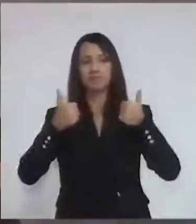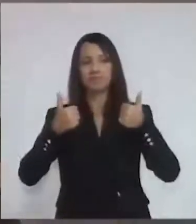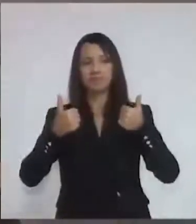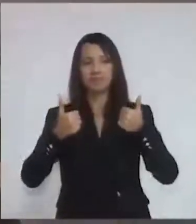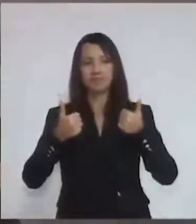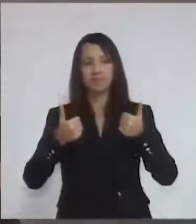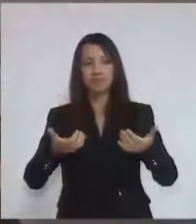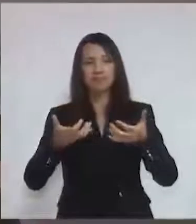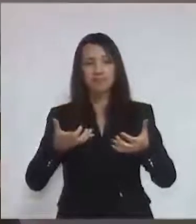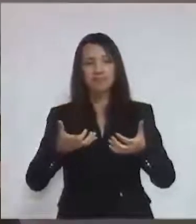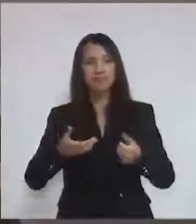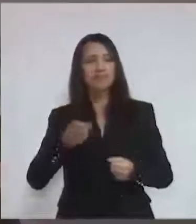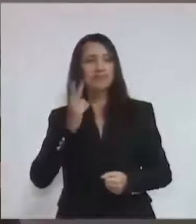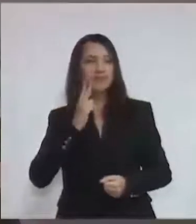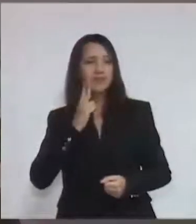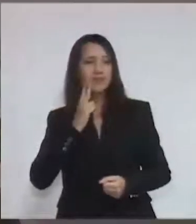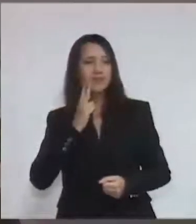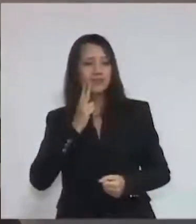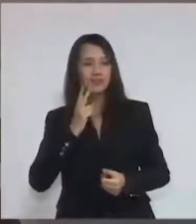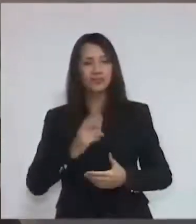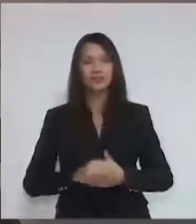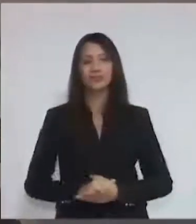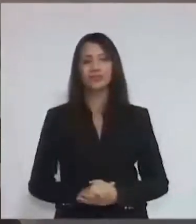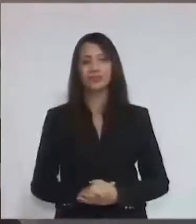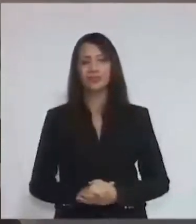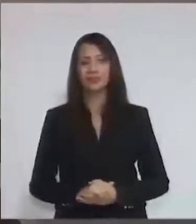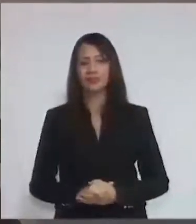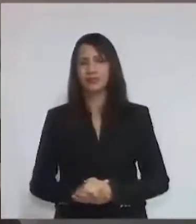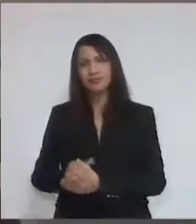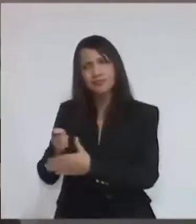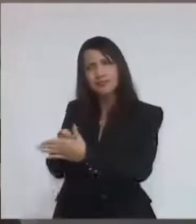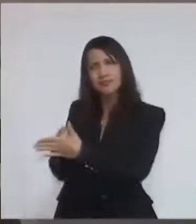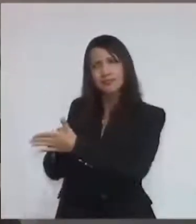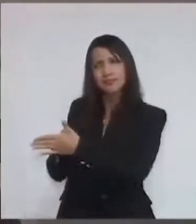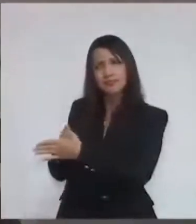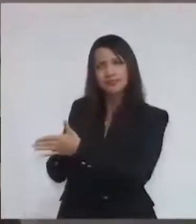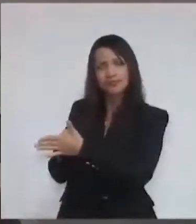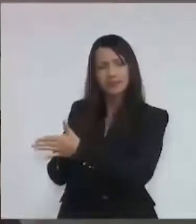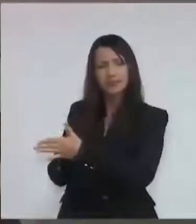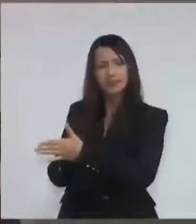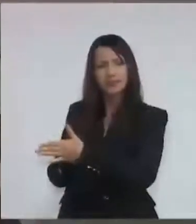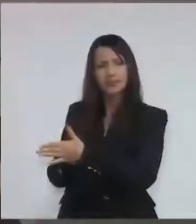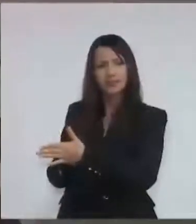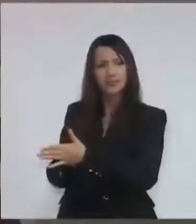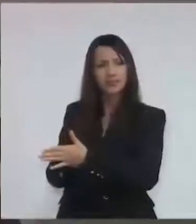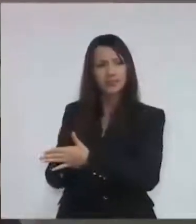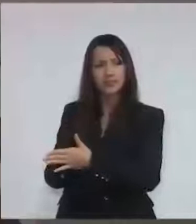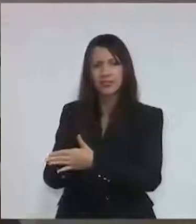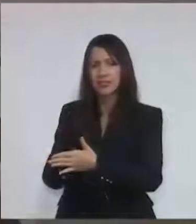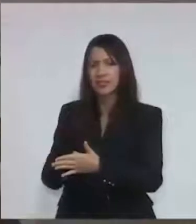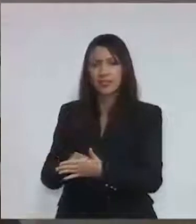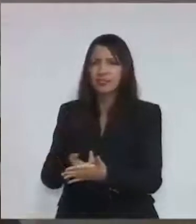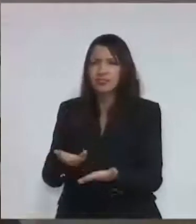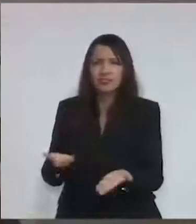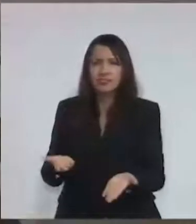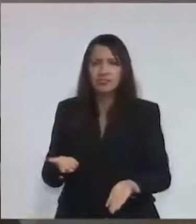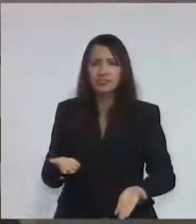Queremos um Vinhedo melhor. Por isso que cobramos? Porque, se nós não nos importávamos